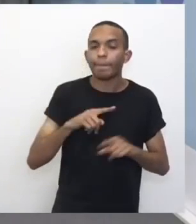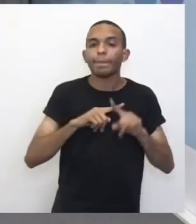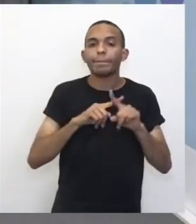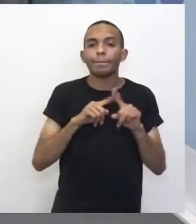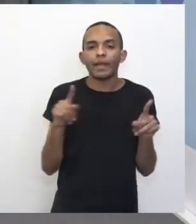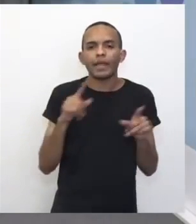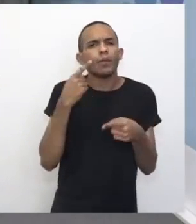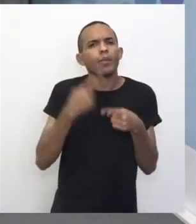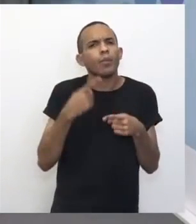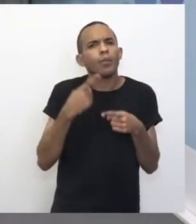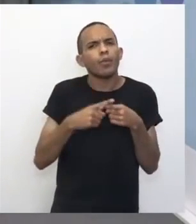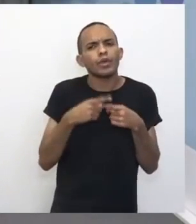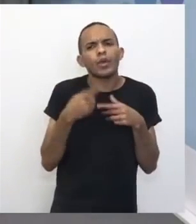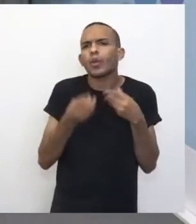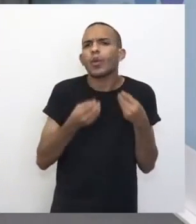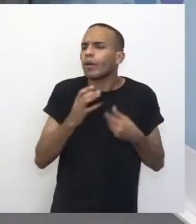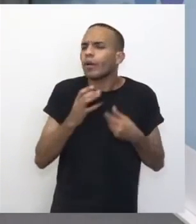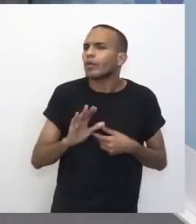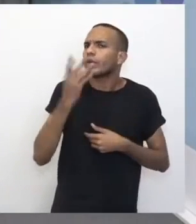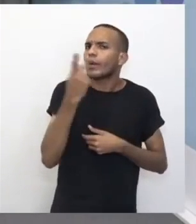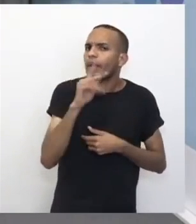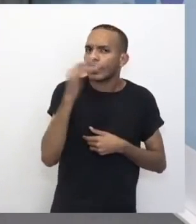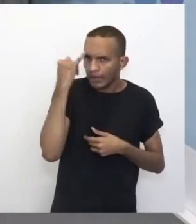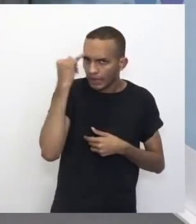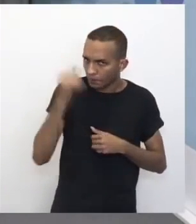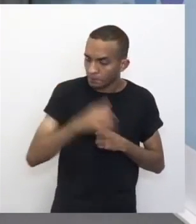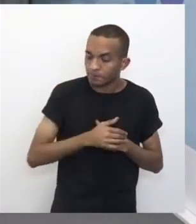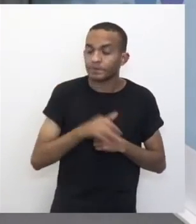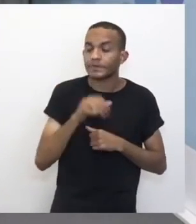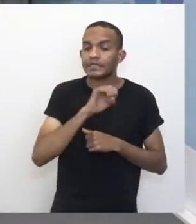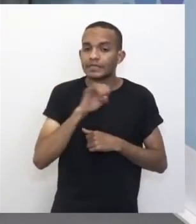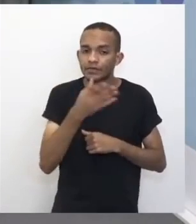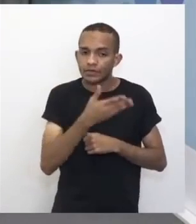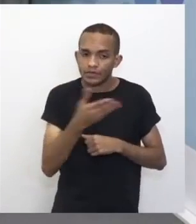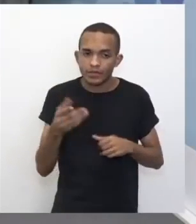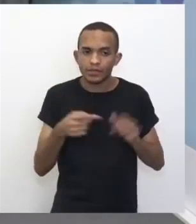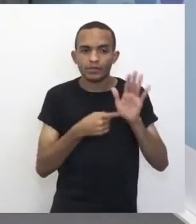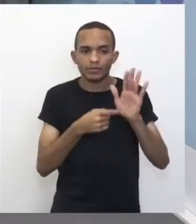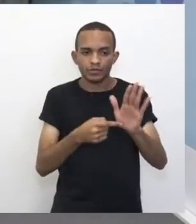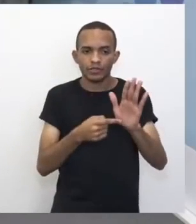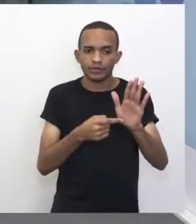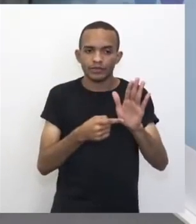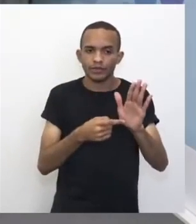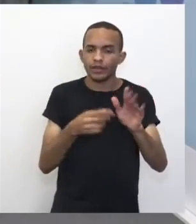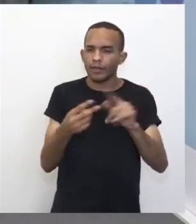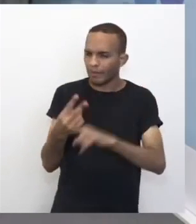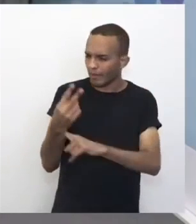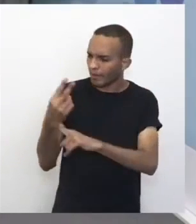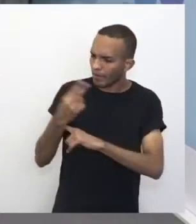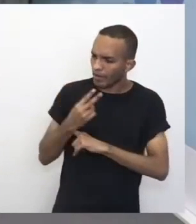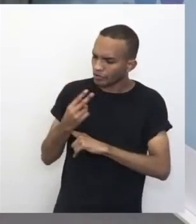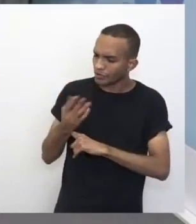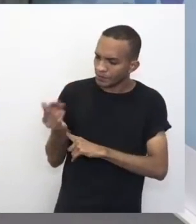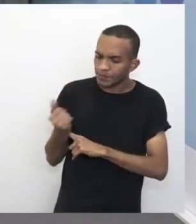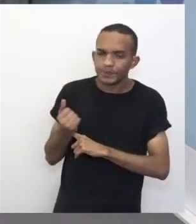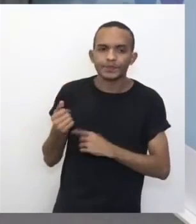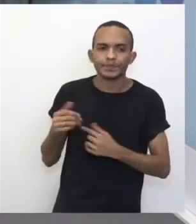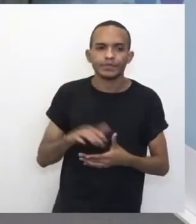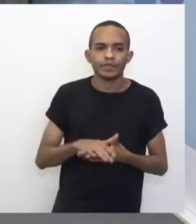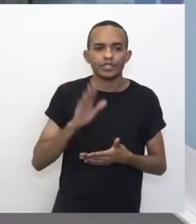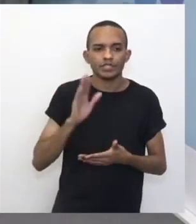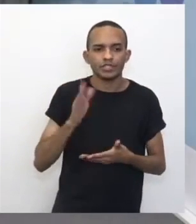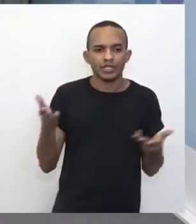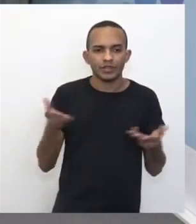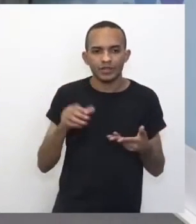o porquê de como aconteceu isso? Se vocês observarem, né? Eu vou até... Empresta o meu. Olha, nesse daqui. Olha, nesse daqui já são